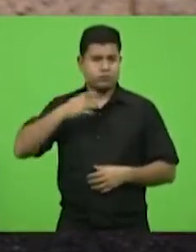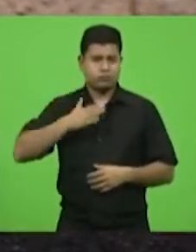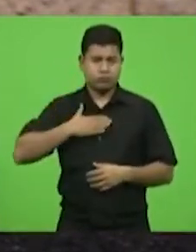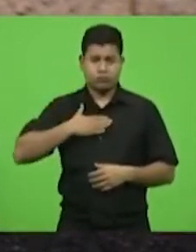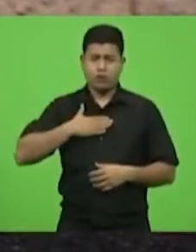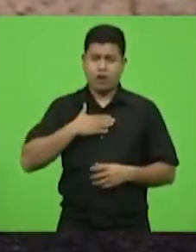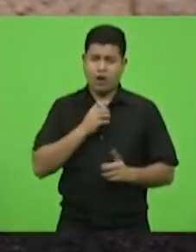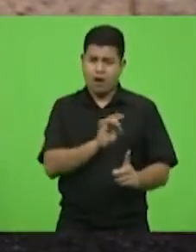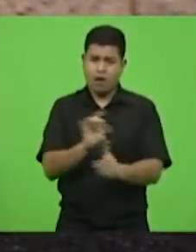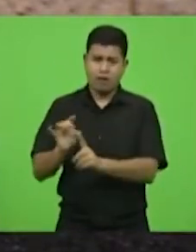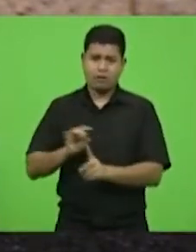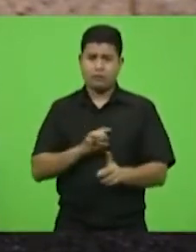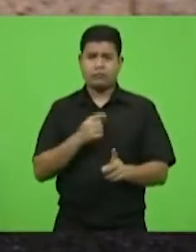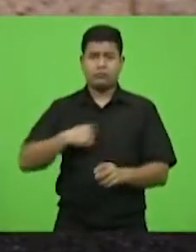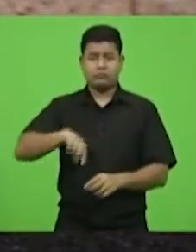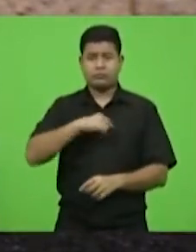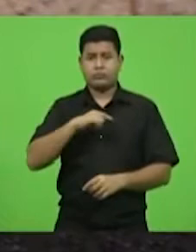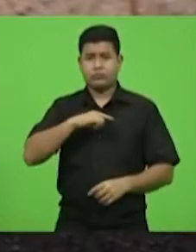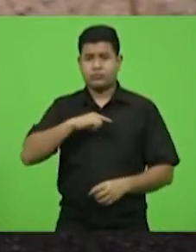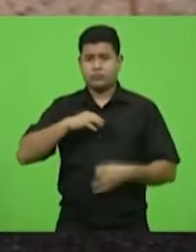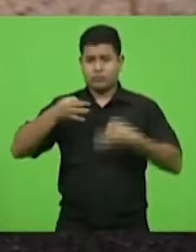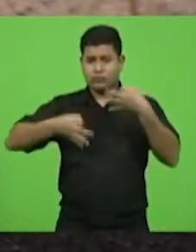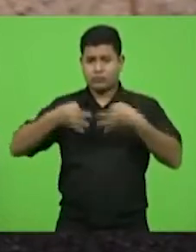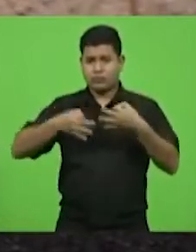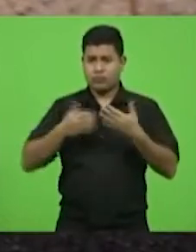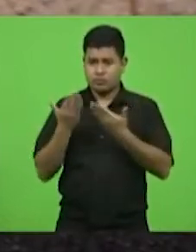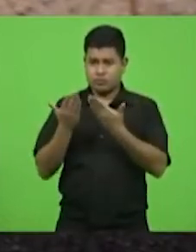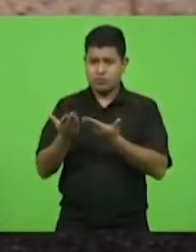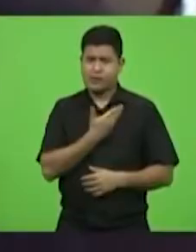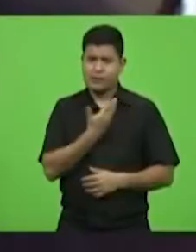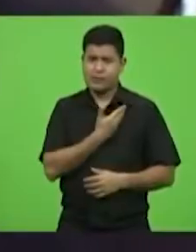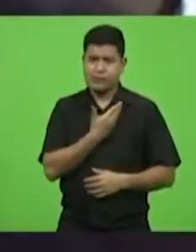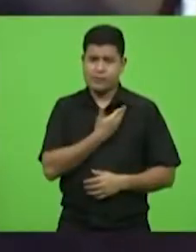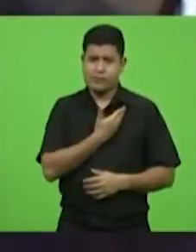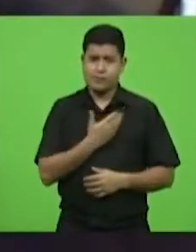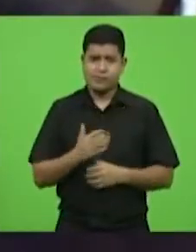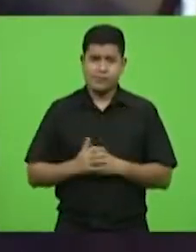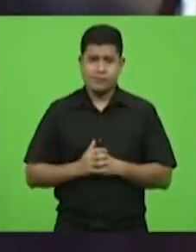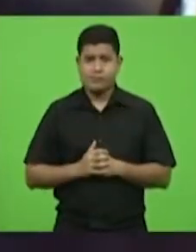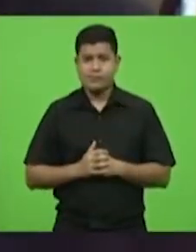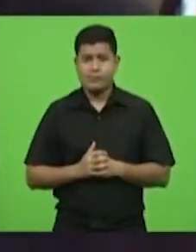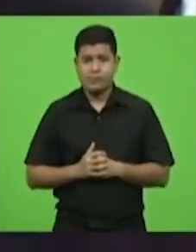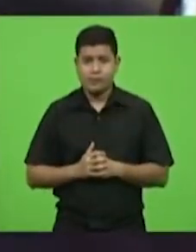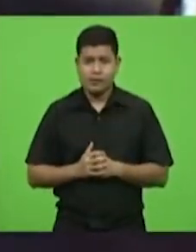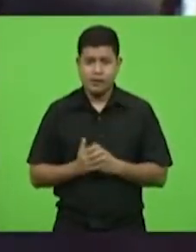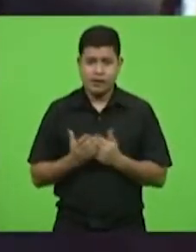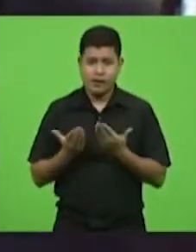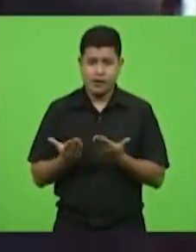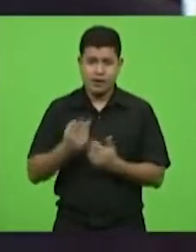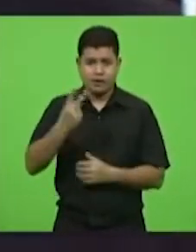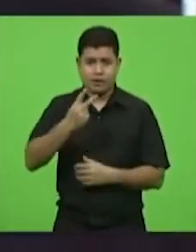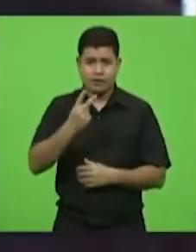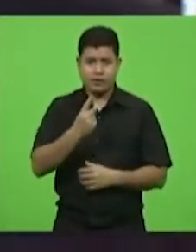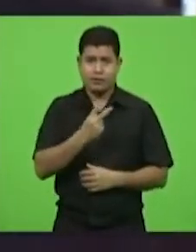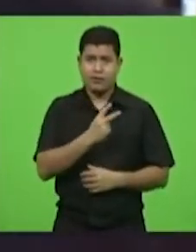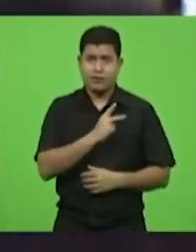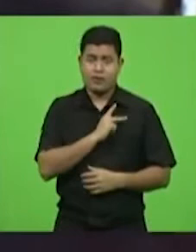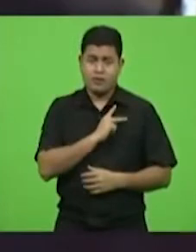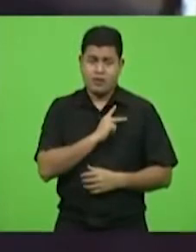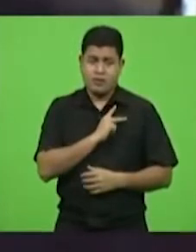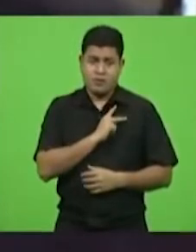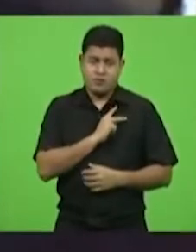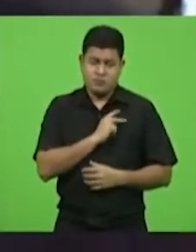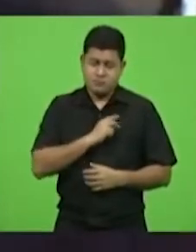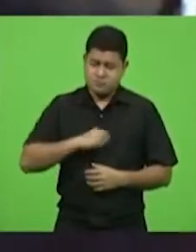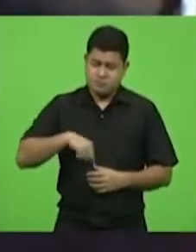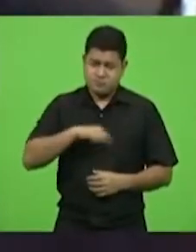contamos com a justiça. E o senhor foi o porta-voz dela aqui dentro. Excelentíssimo presidente, que não